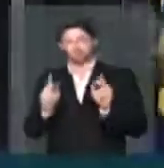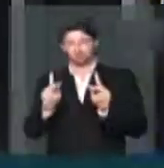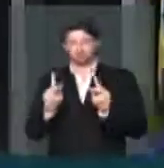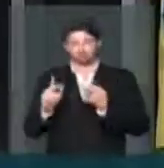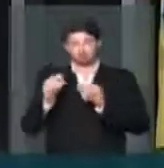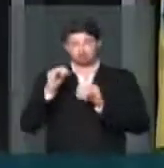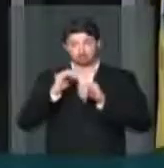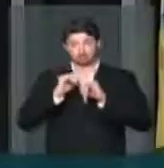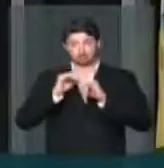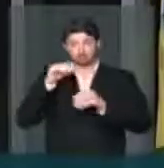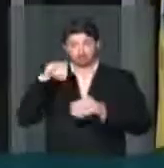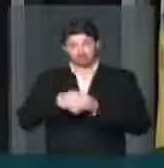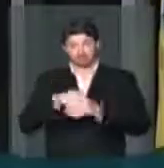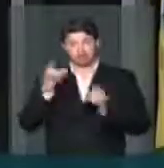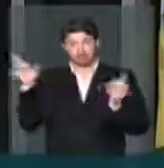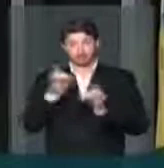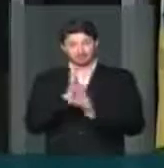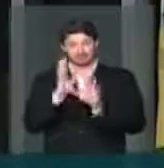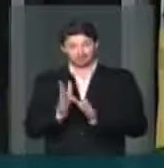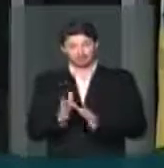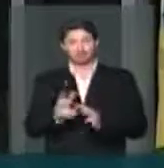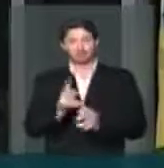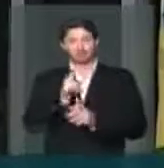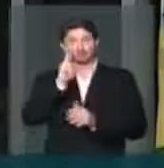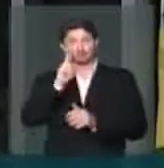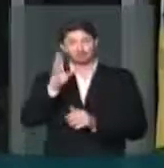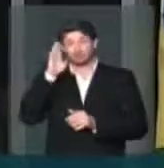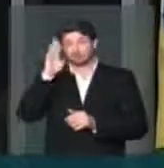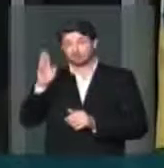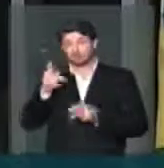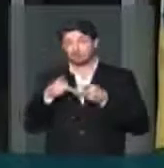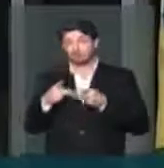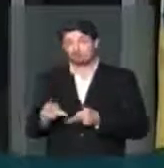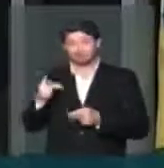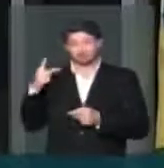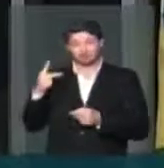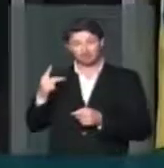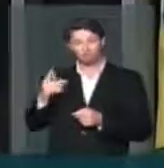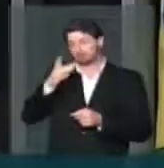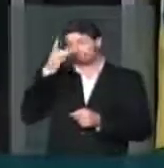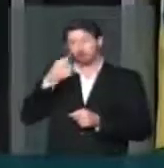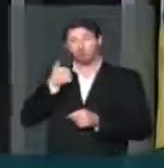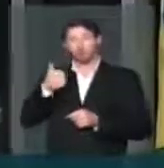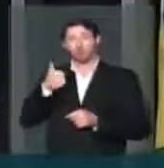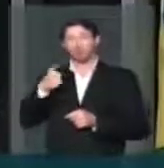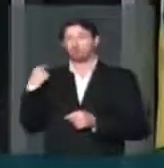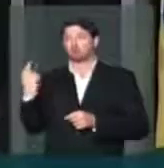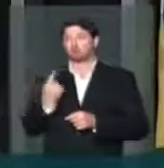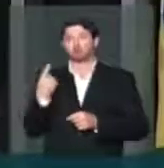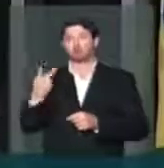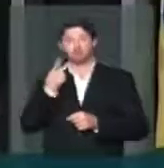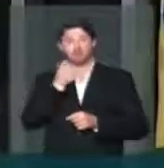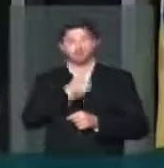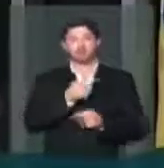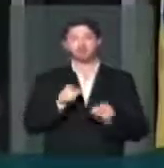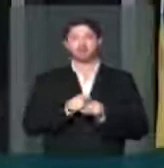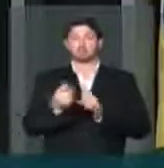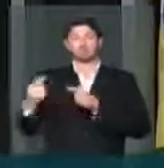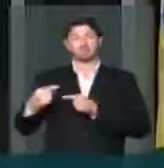passada a eleição, nós vemos o programa que era carro-chefe e que era elogiado até pela oposição e por água abaixo.